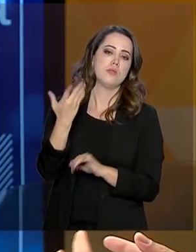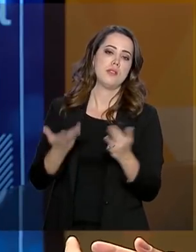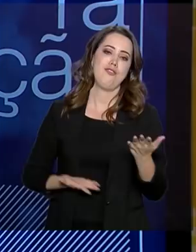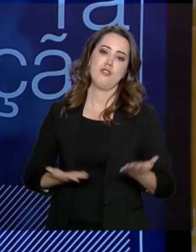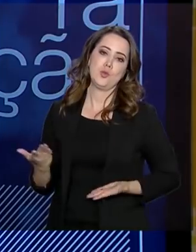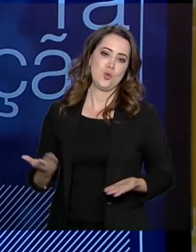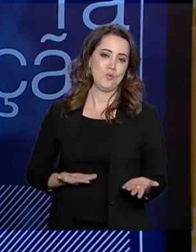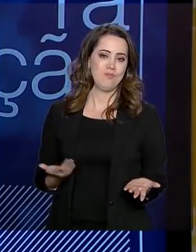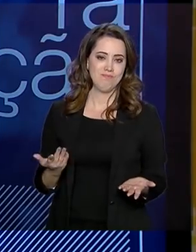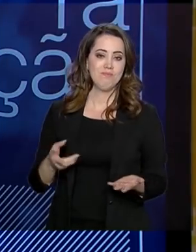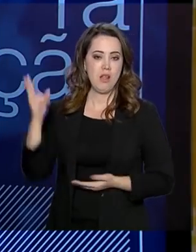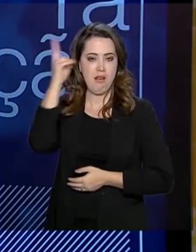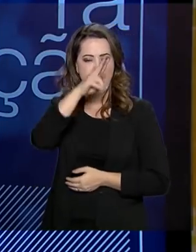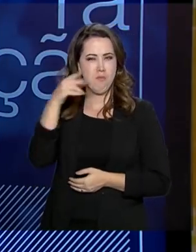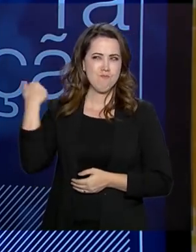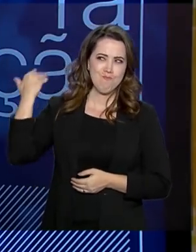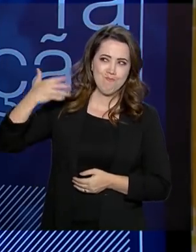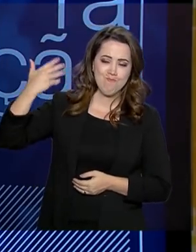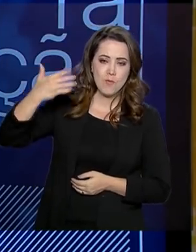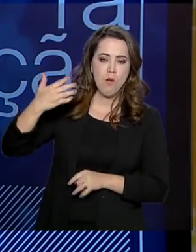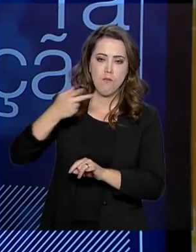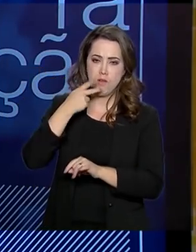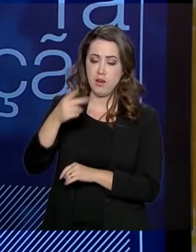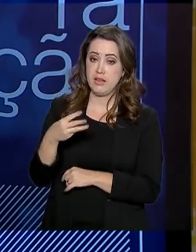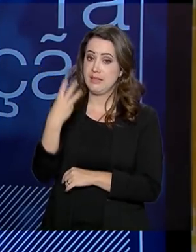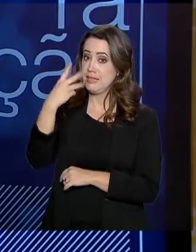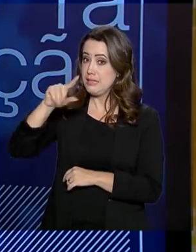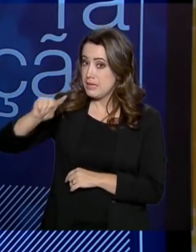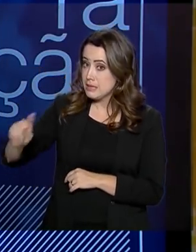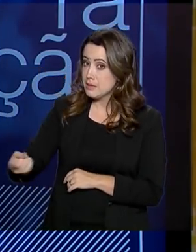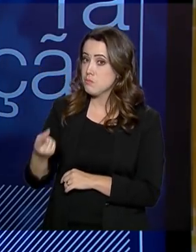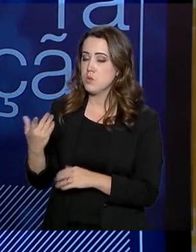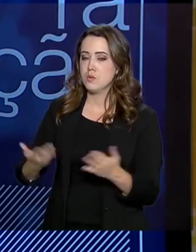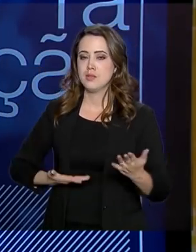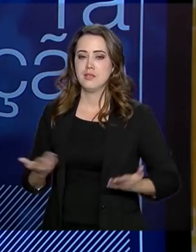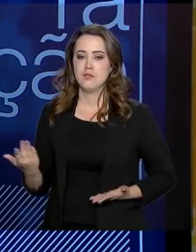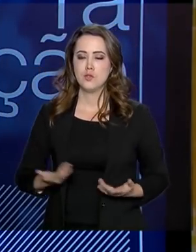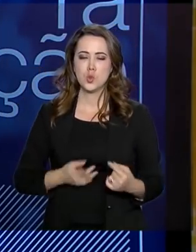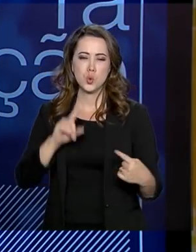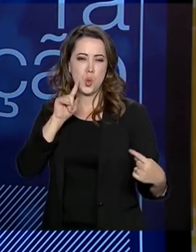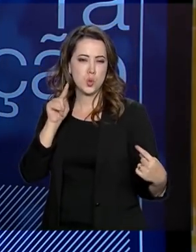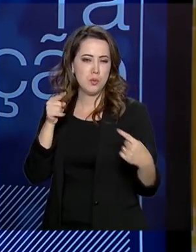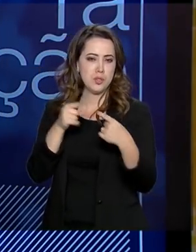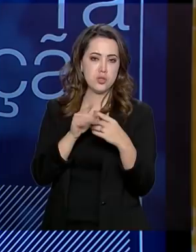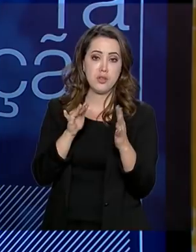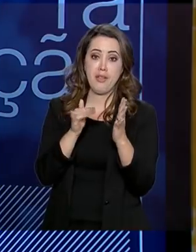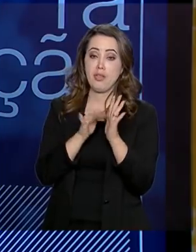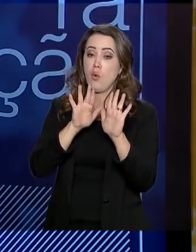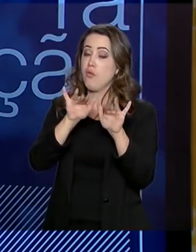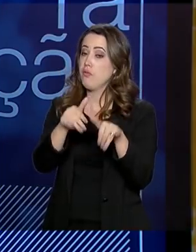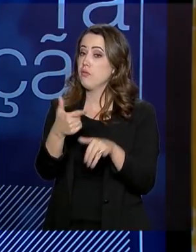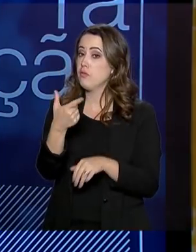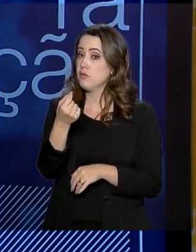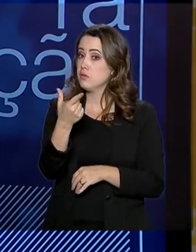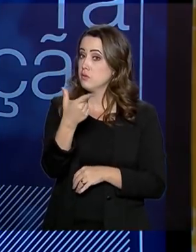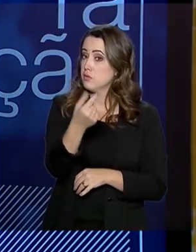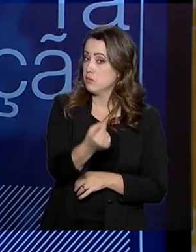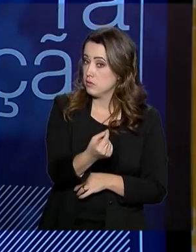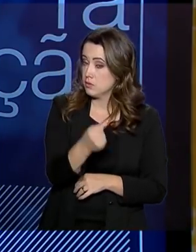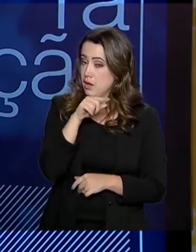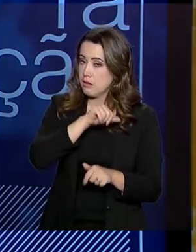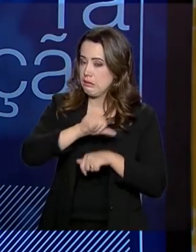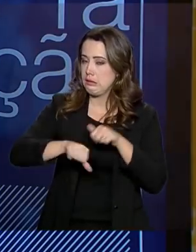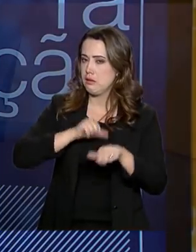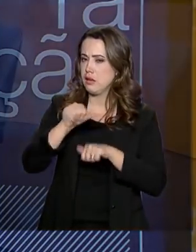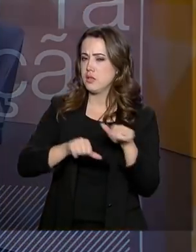Lembre no início que eu falei que temos aproximadamente 3 mil serviços e que a nossa meta para até o final de 2020 é